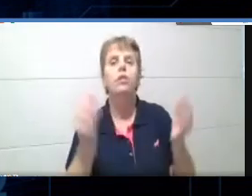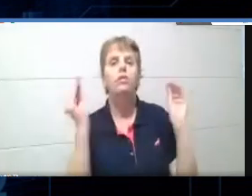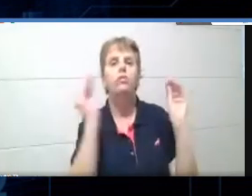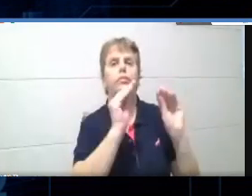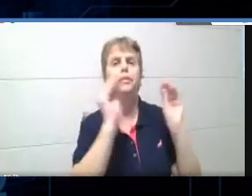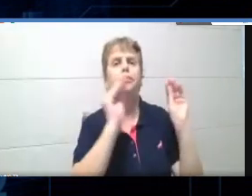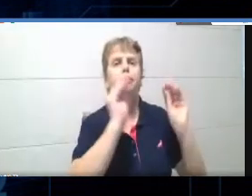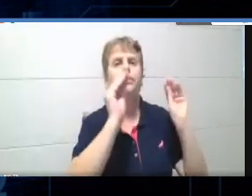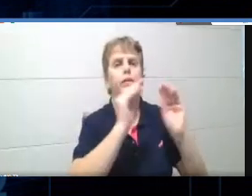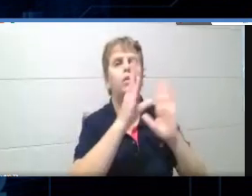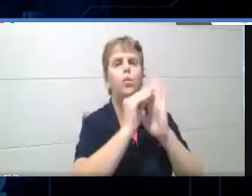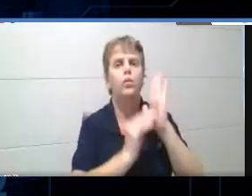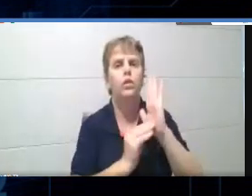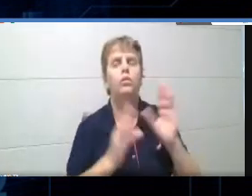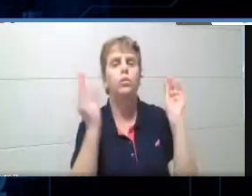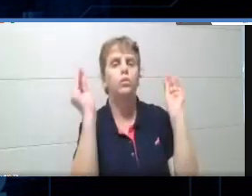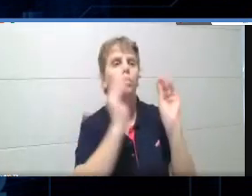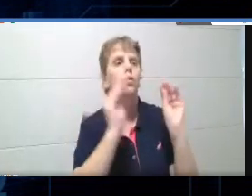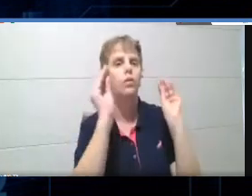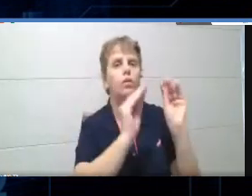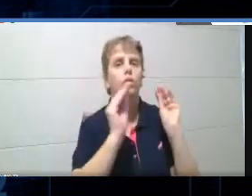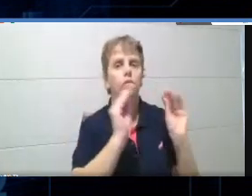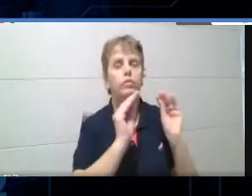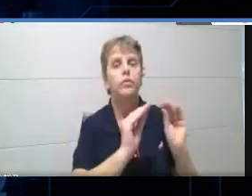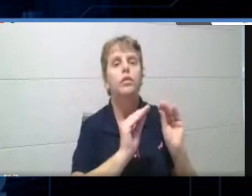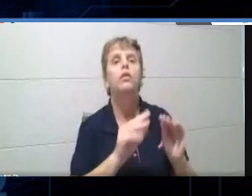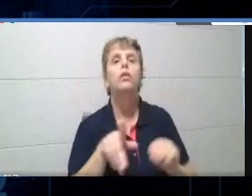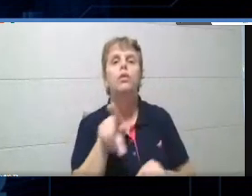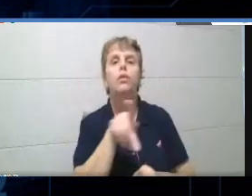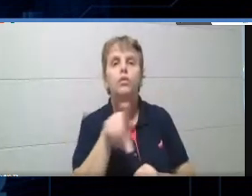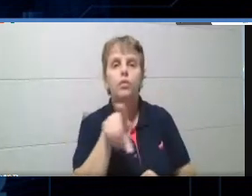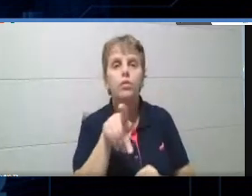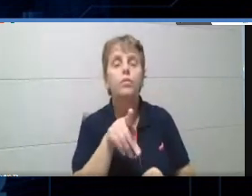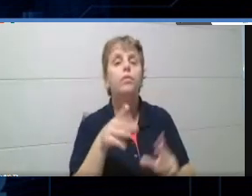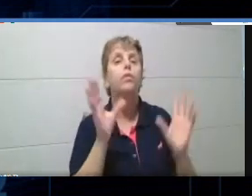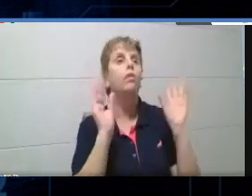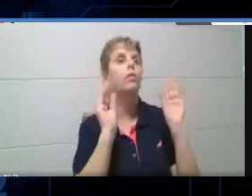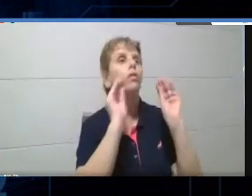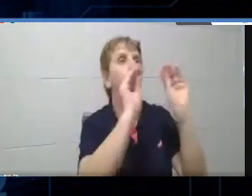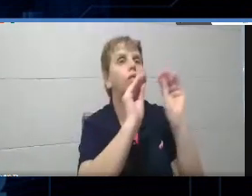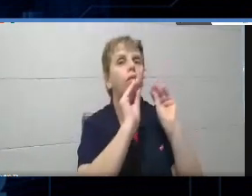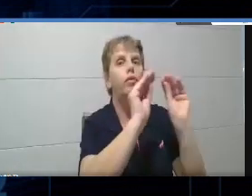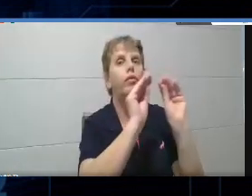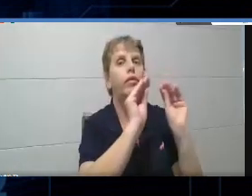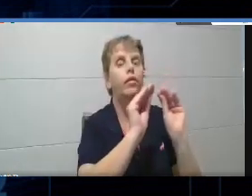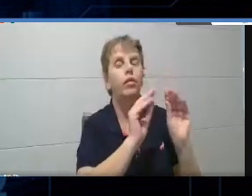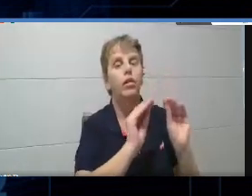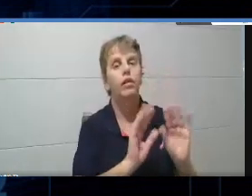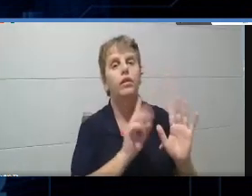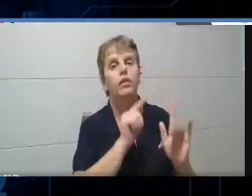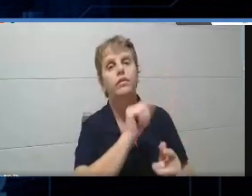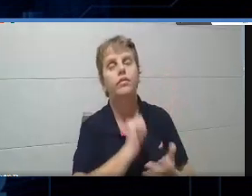conteúdos, de quizzes, tá? Onde os professores publicam quizzes que montaram, tá? E aqui nós temos, né, um